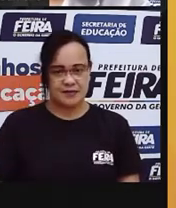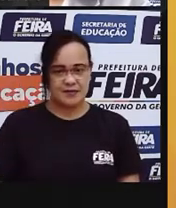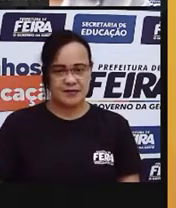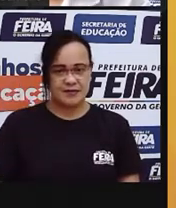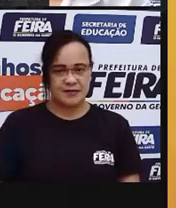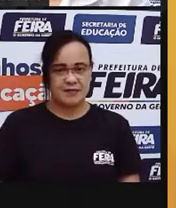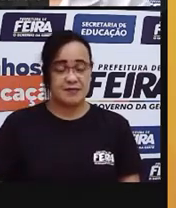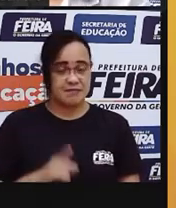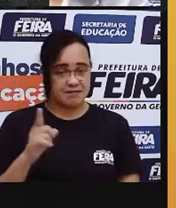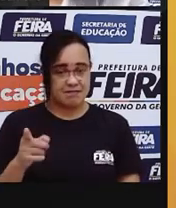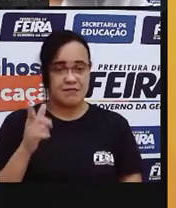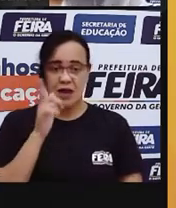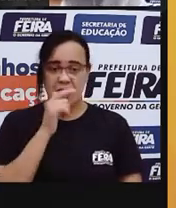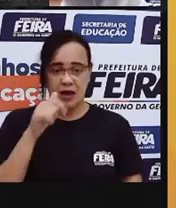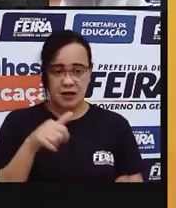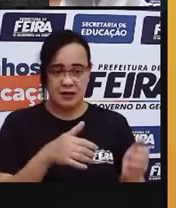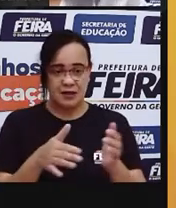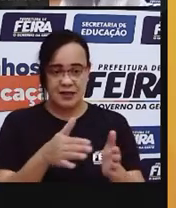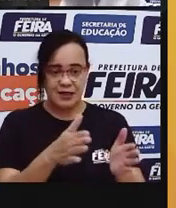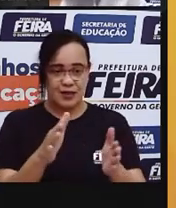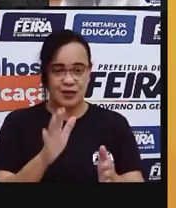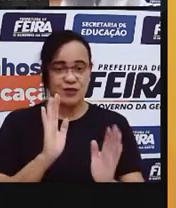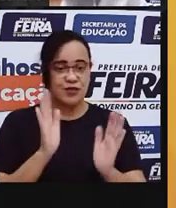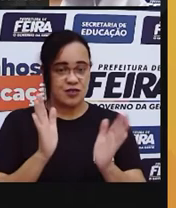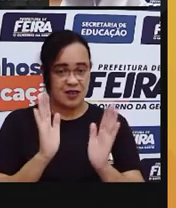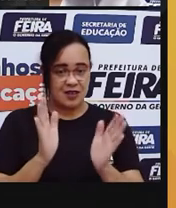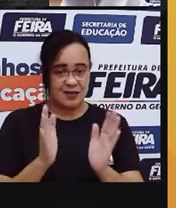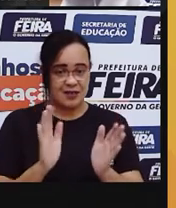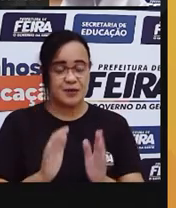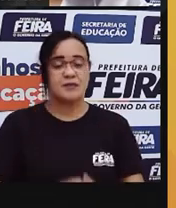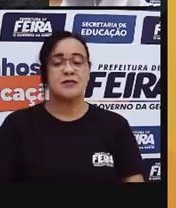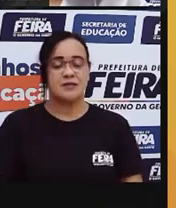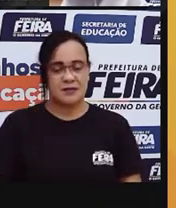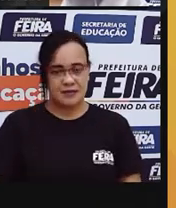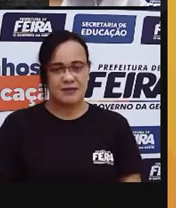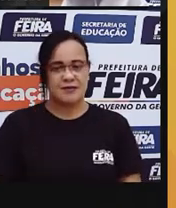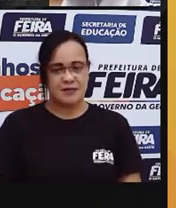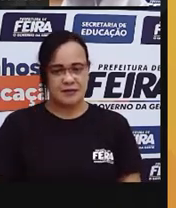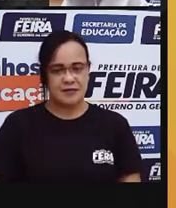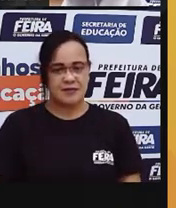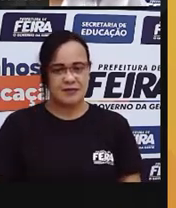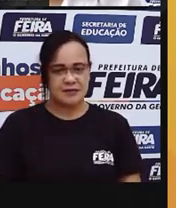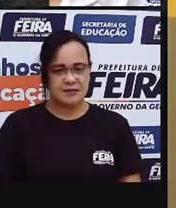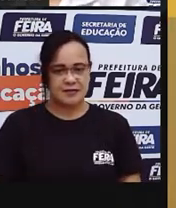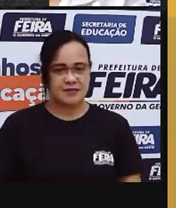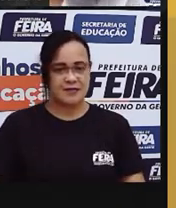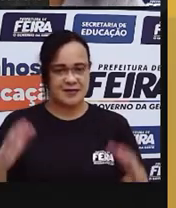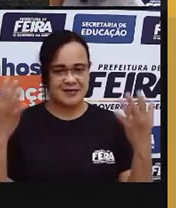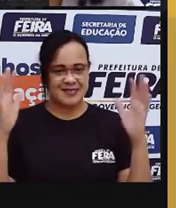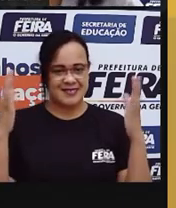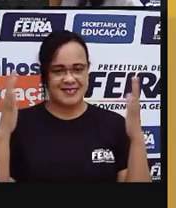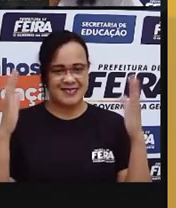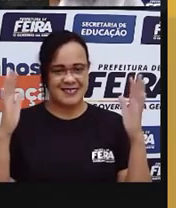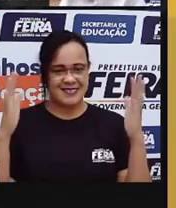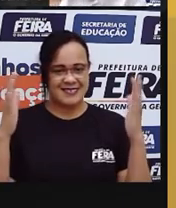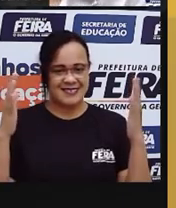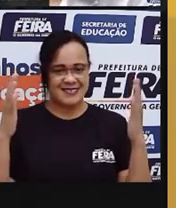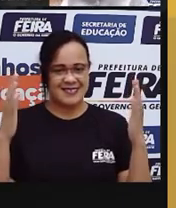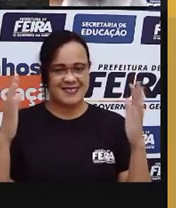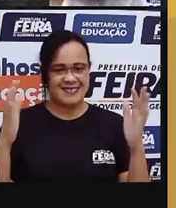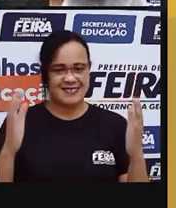Rio também Saiu o rio Será que está aqui Aqui Eu acho que está aqui Acertei